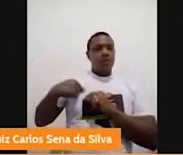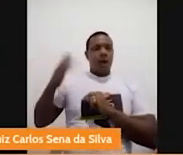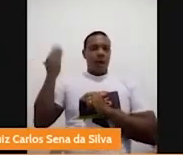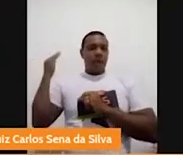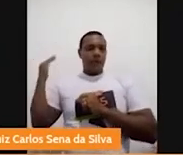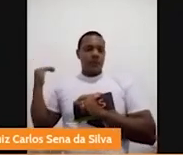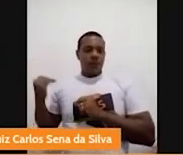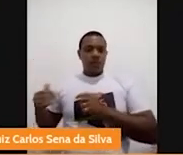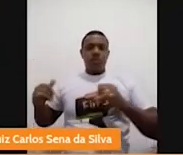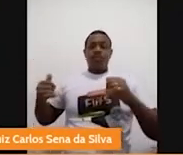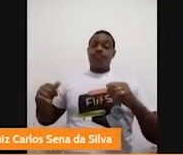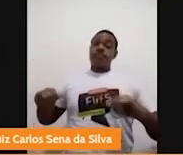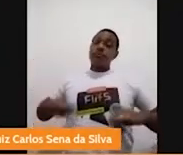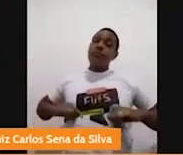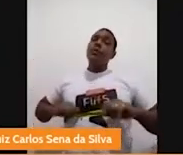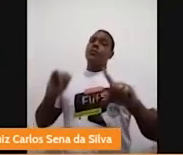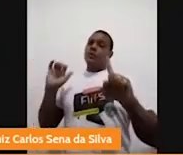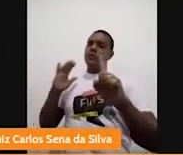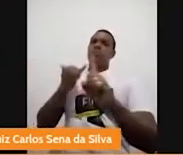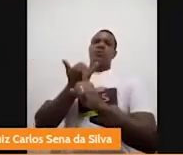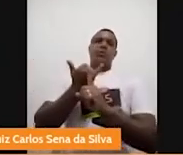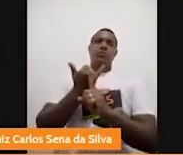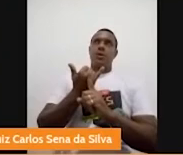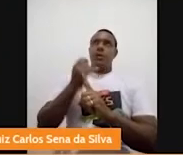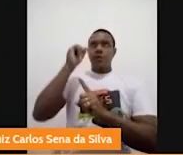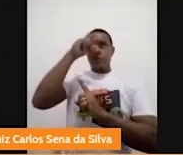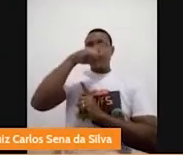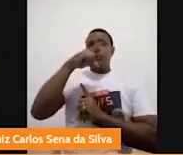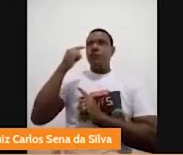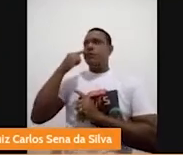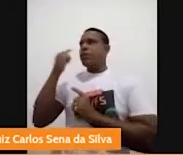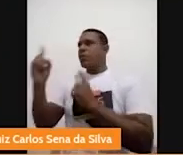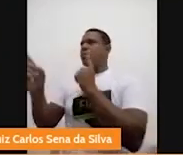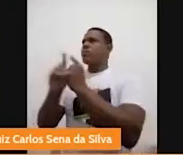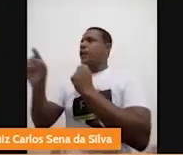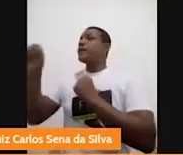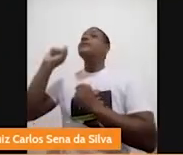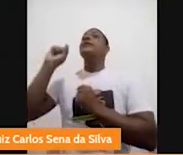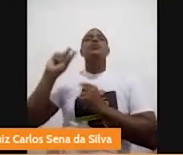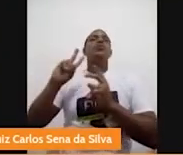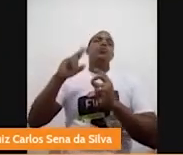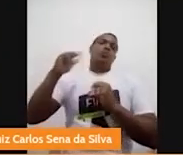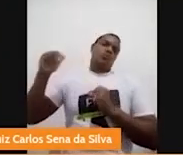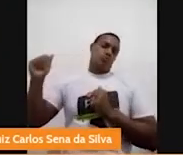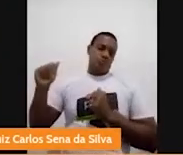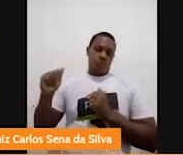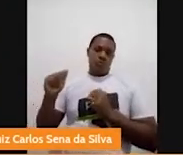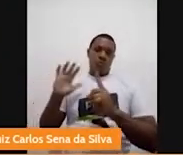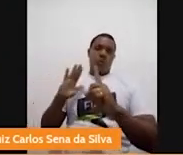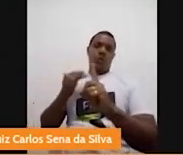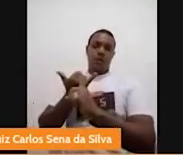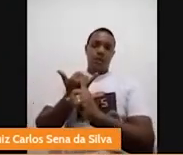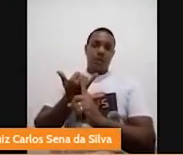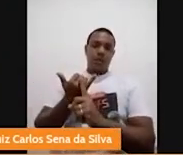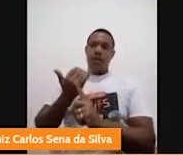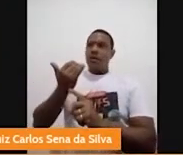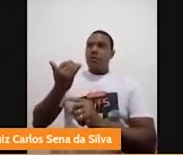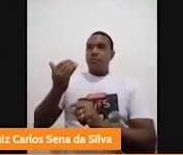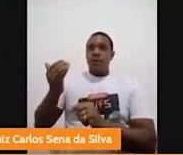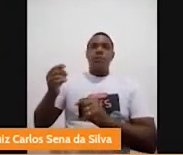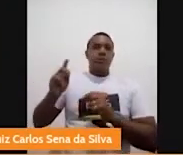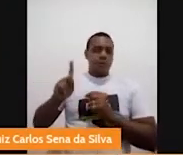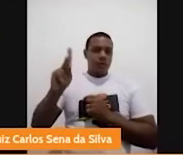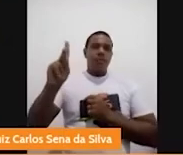sofrido em razão de suas características. Eu sempre fui um moleque muito comprido, eu tenho quase dois metros de altura. E, com